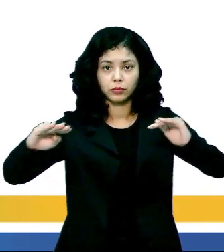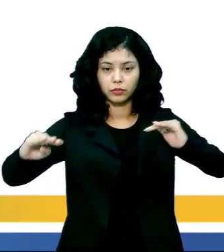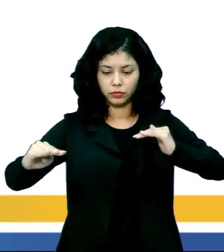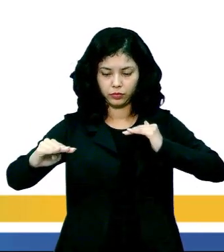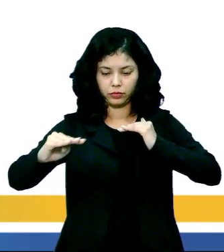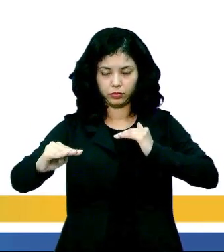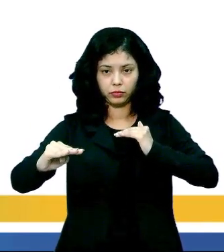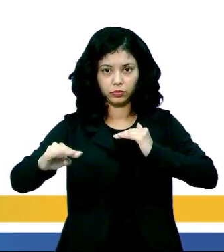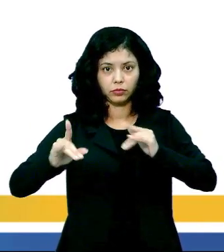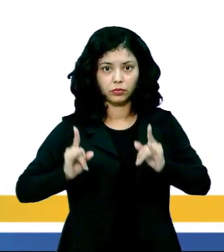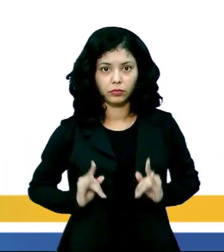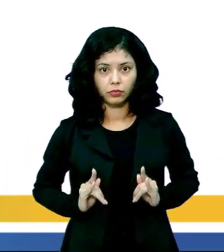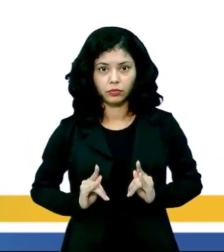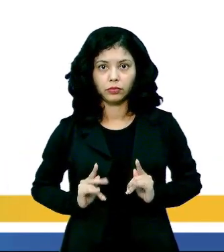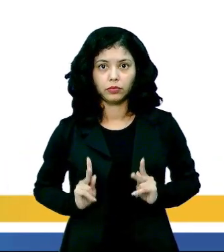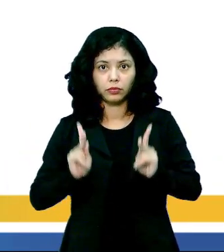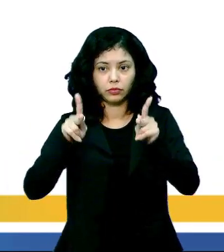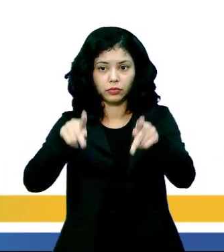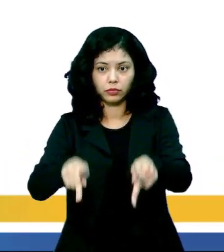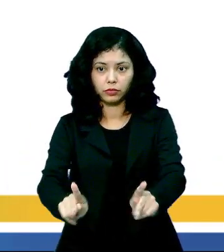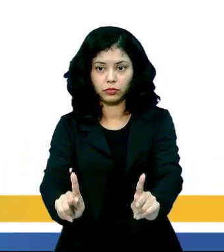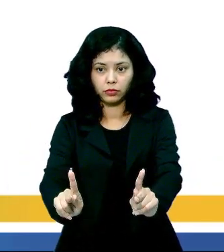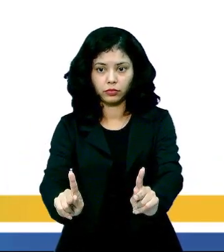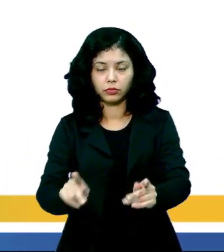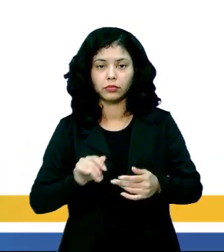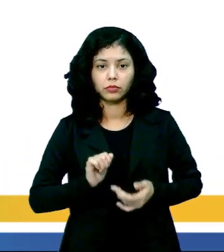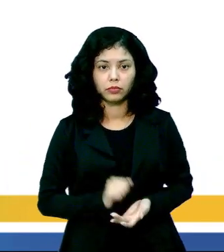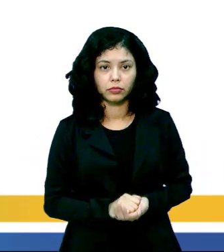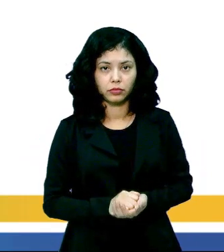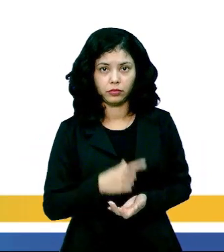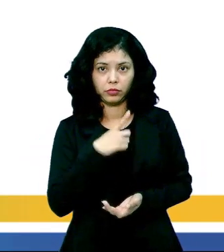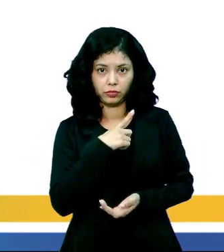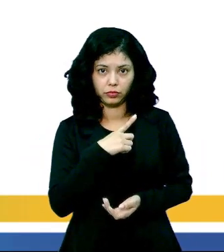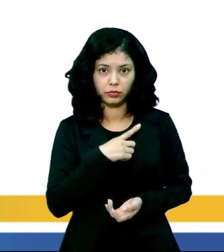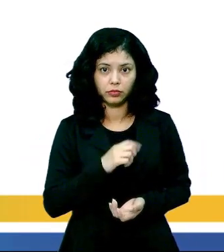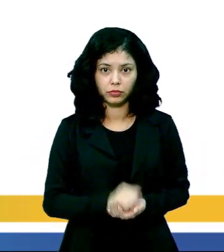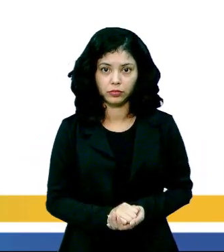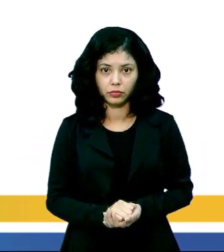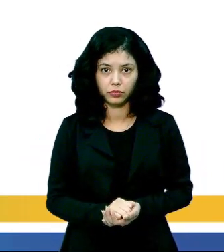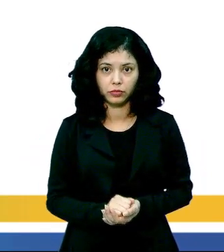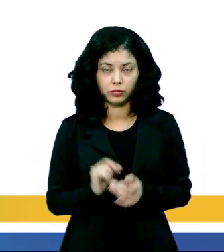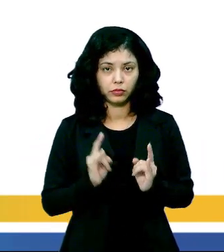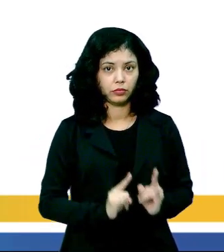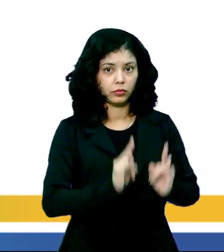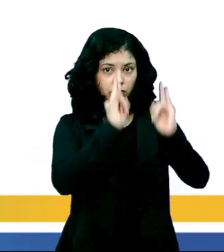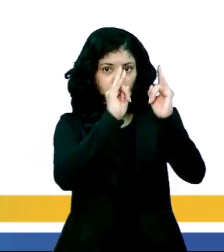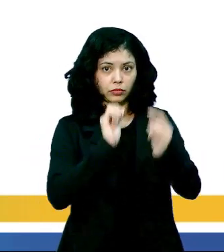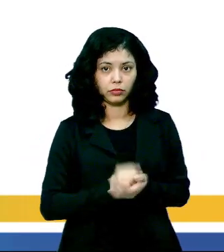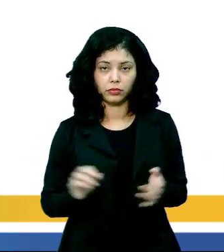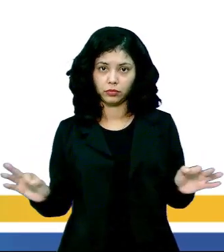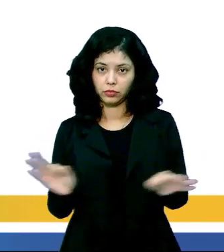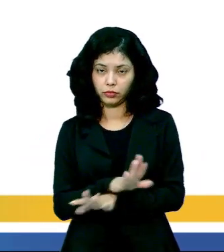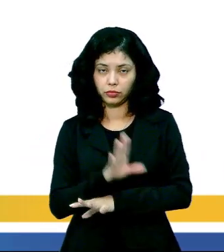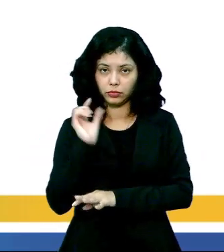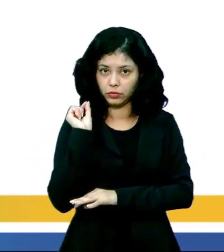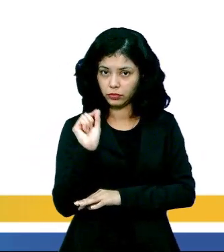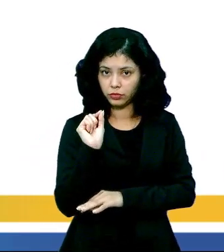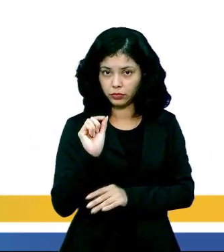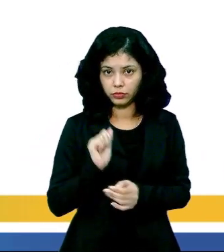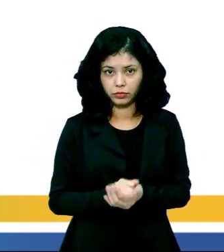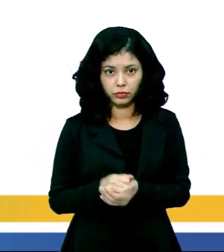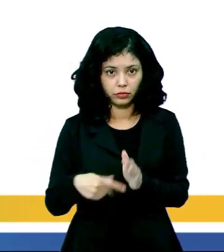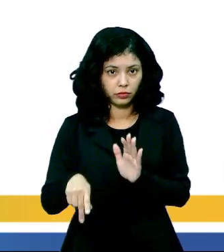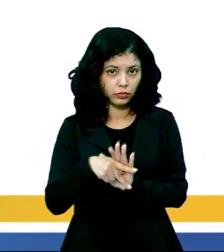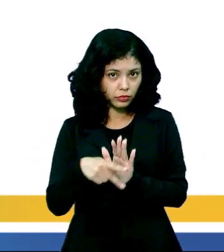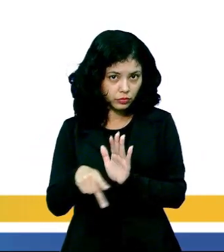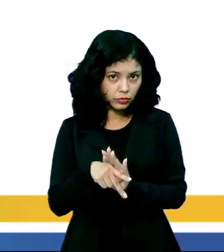fazendo referência de um lado do abismo, digamos assim, tem um prédio, o que acaba correspondendo a um